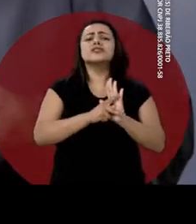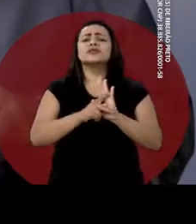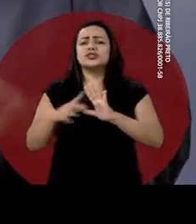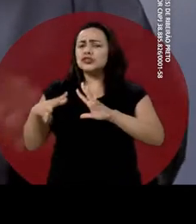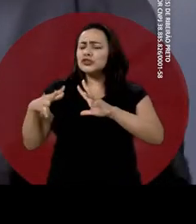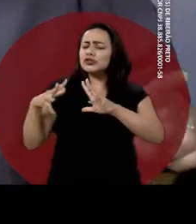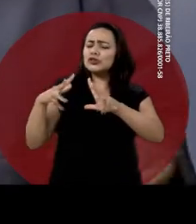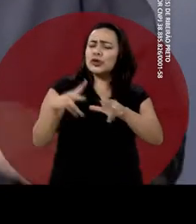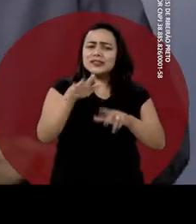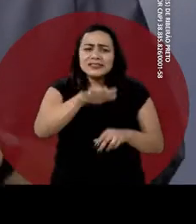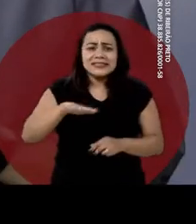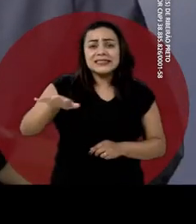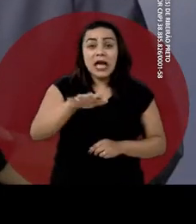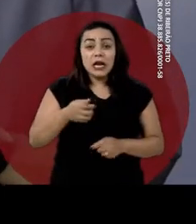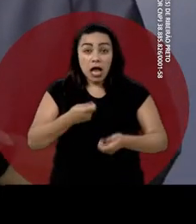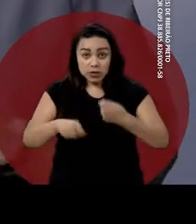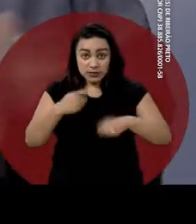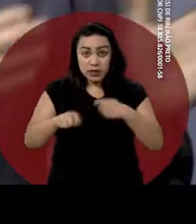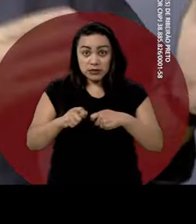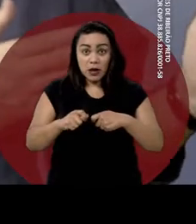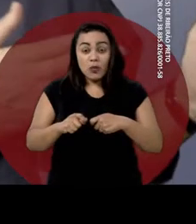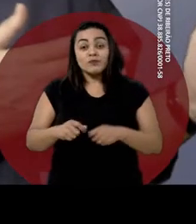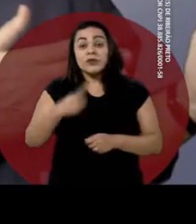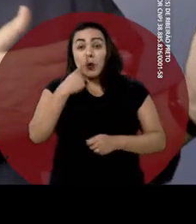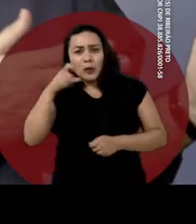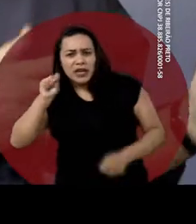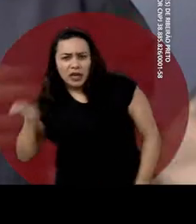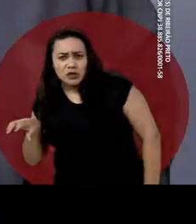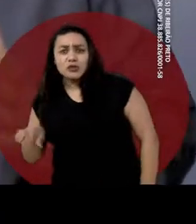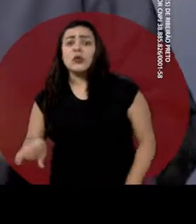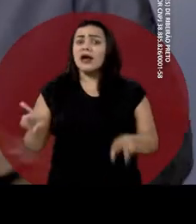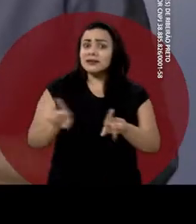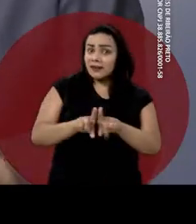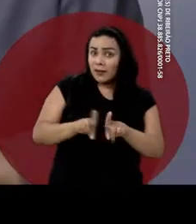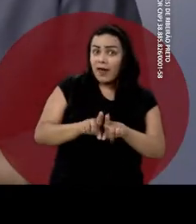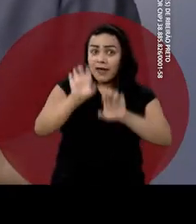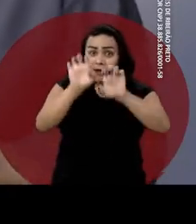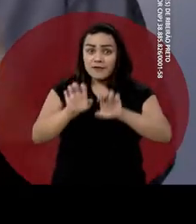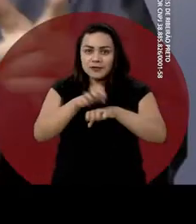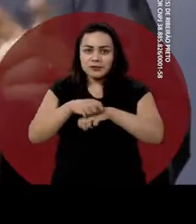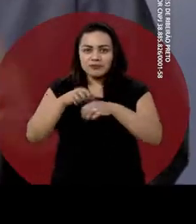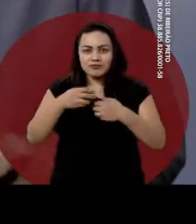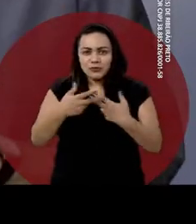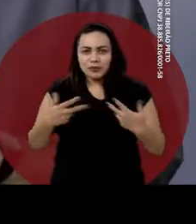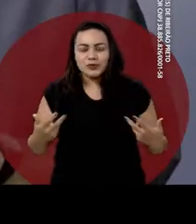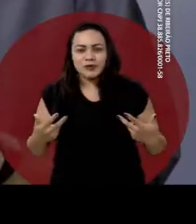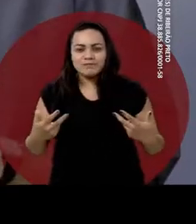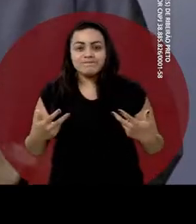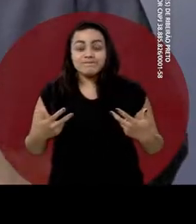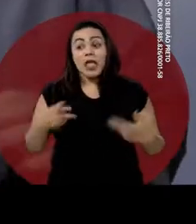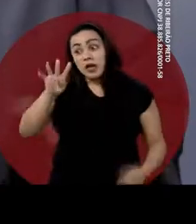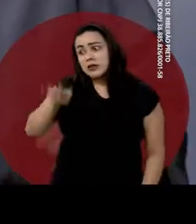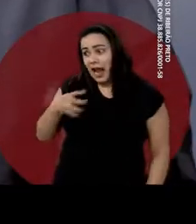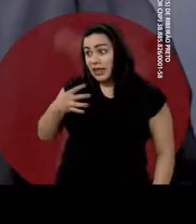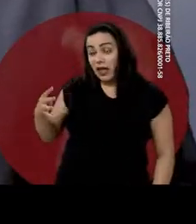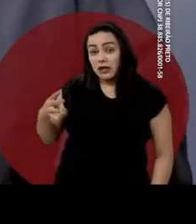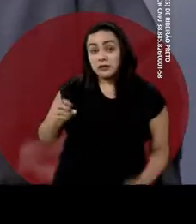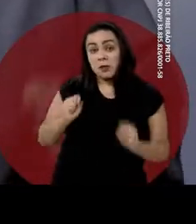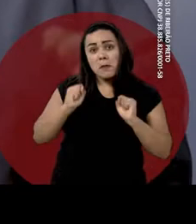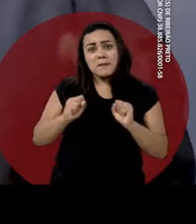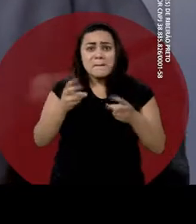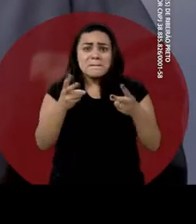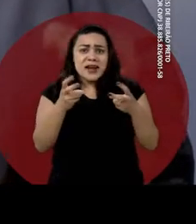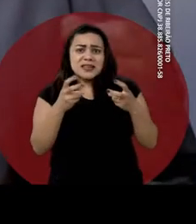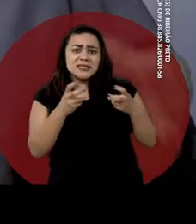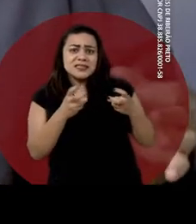transversal de todas as áreas da administração, desde a coleta de lixo até a infraestrutura. Com esse cadastro podemos constatar